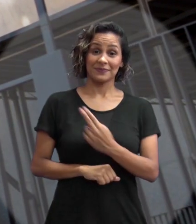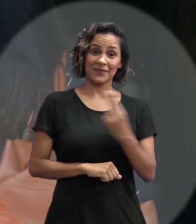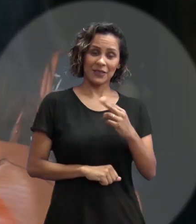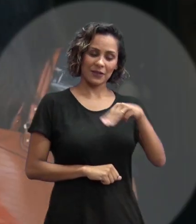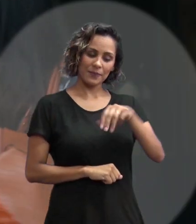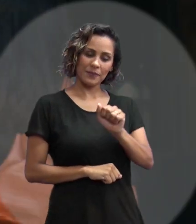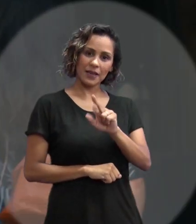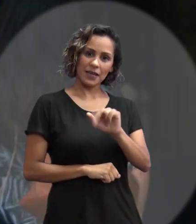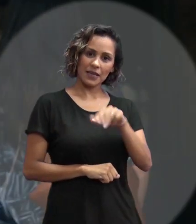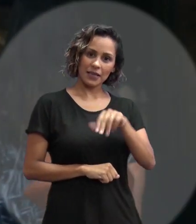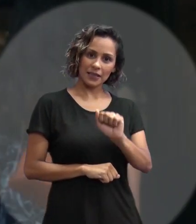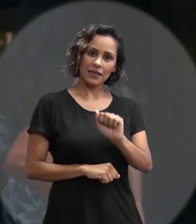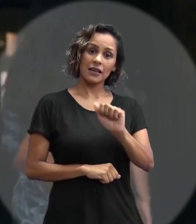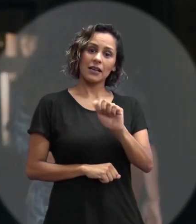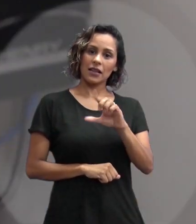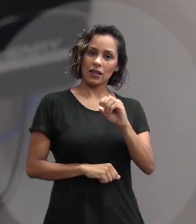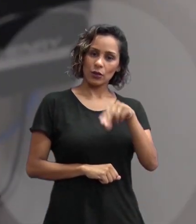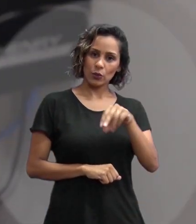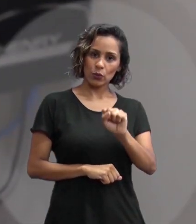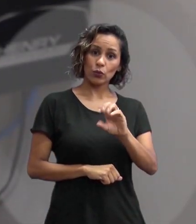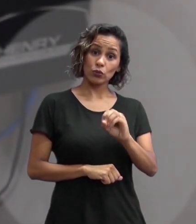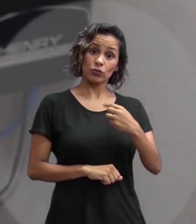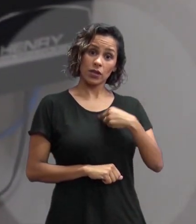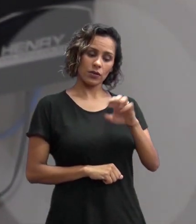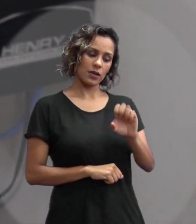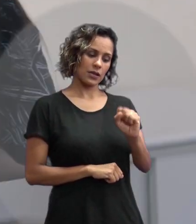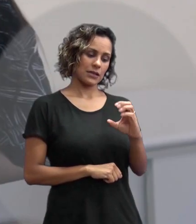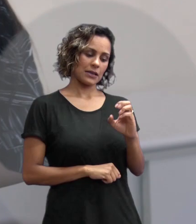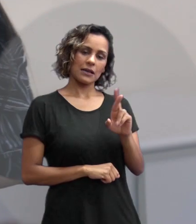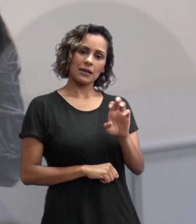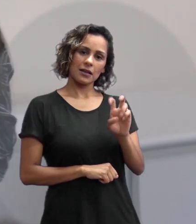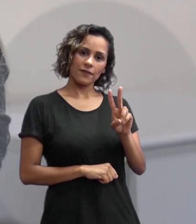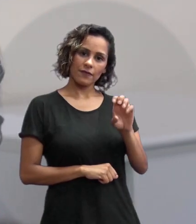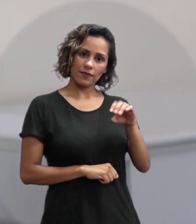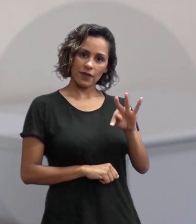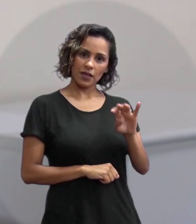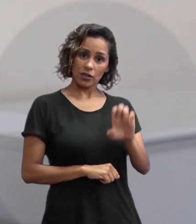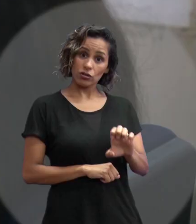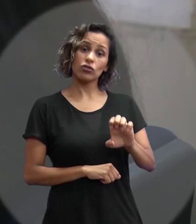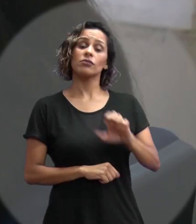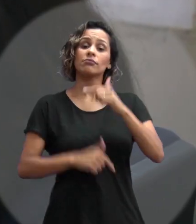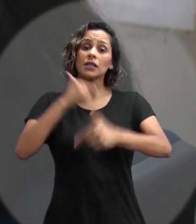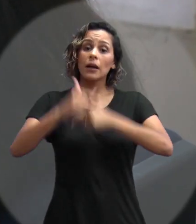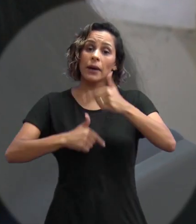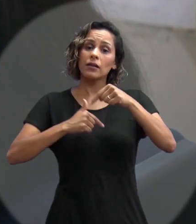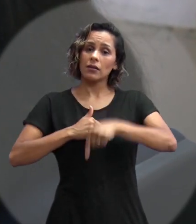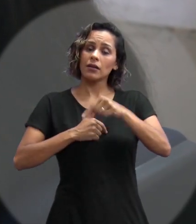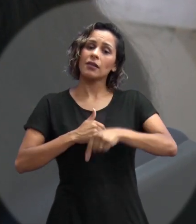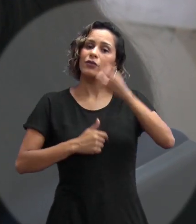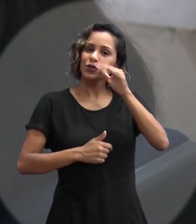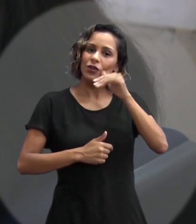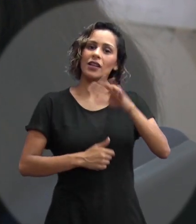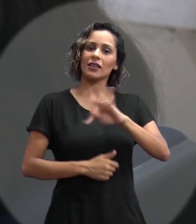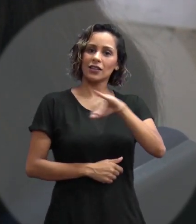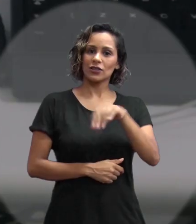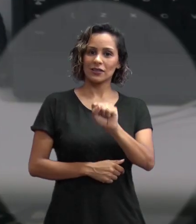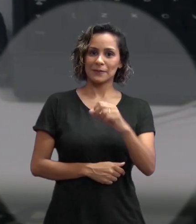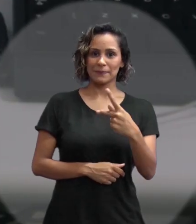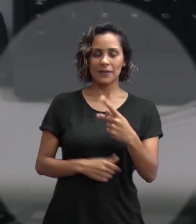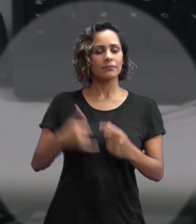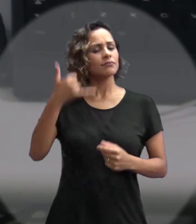Meu nome é Marina Alonso Guimarães, sou escrevente técnico-judiciário e trabalho no Tribunal de Justiça de São Paulo.